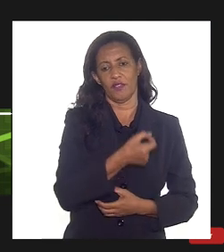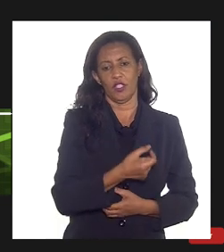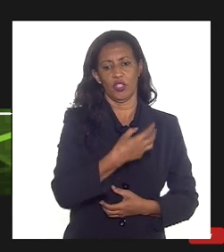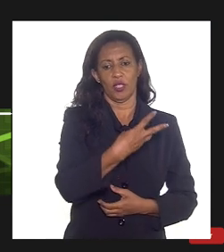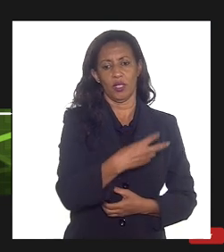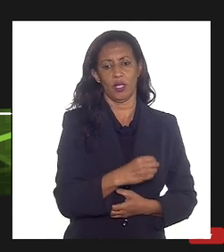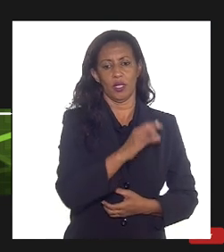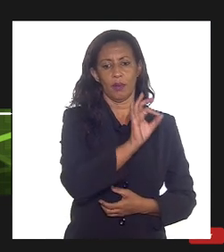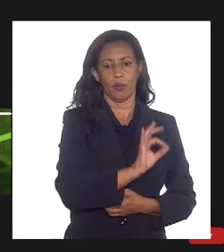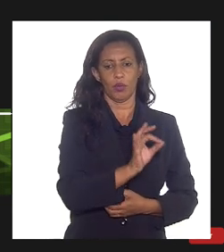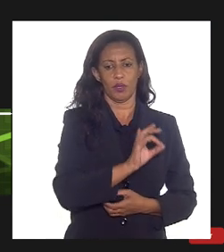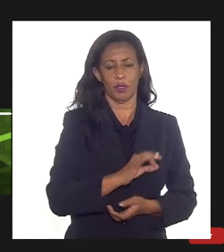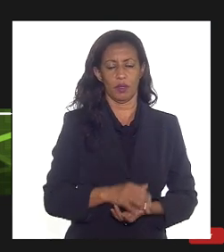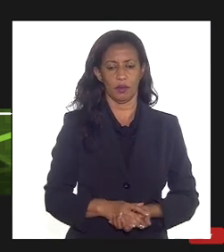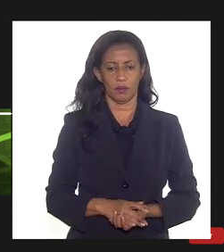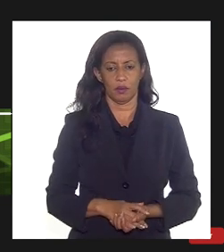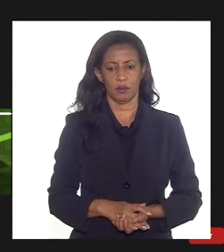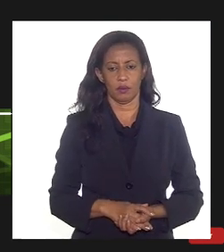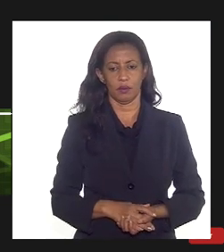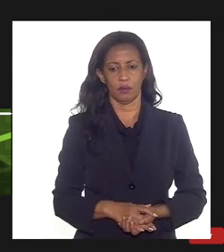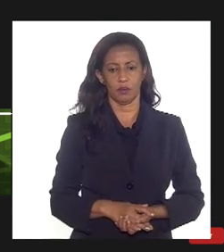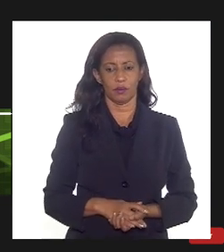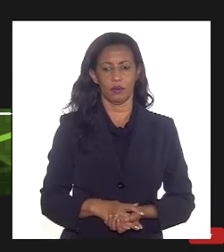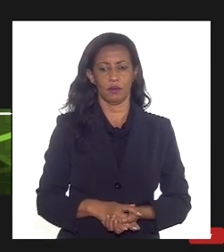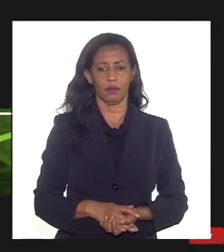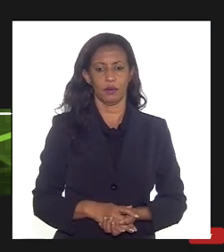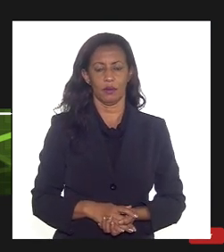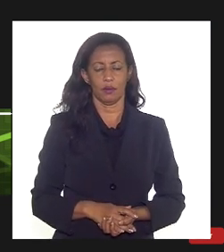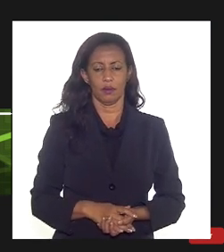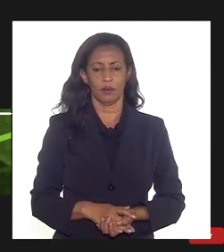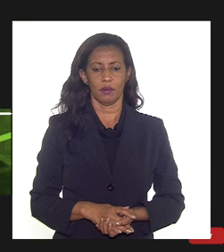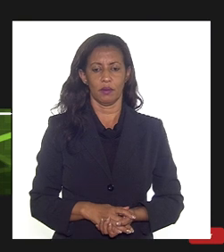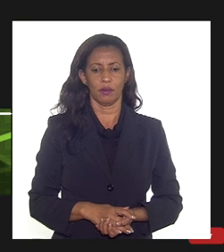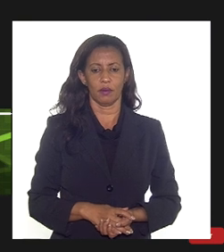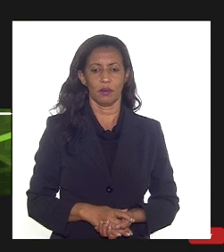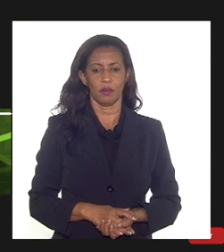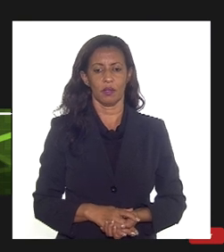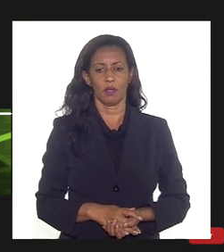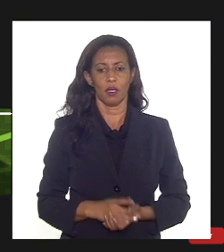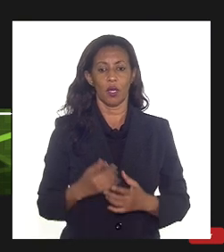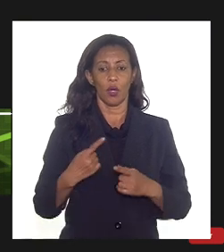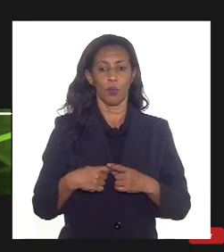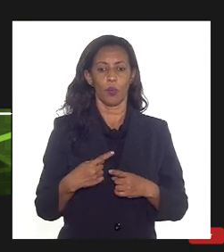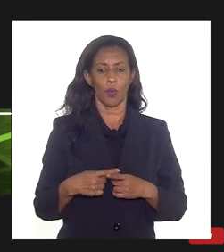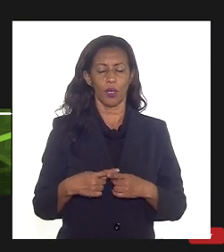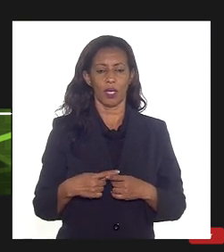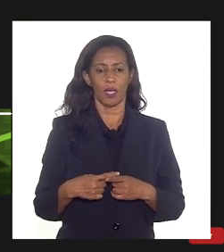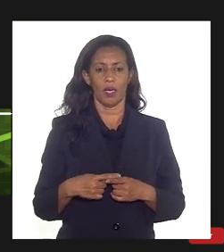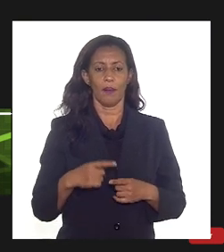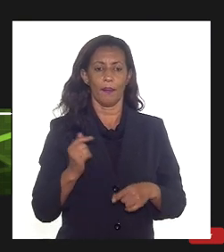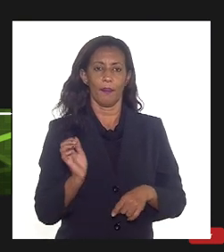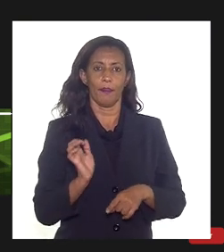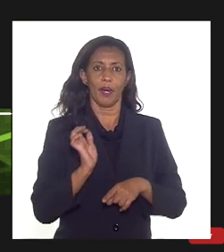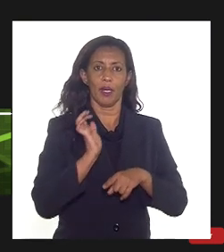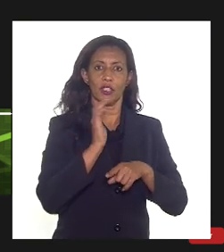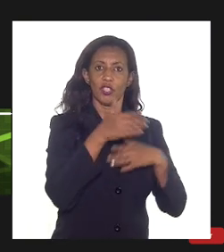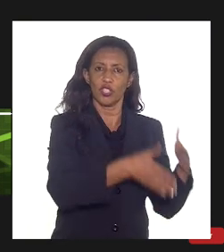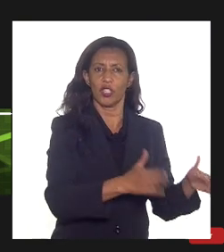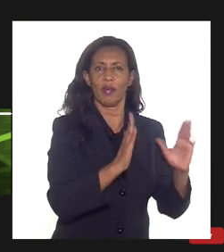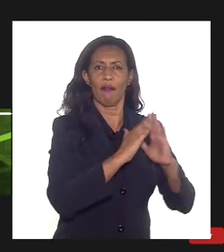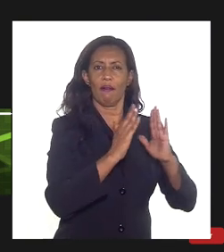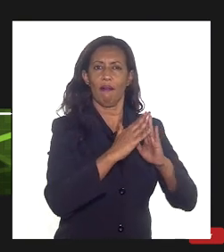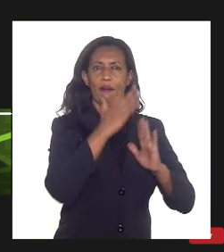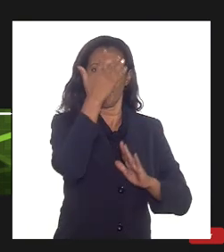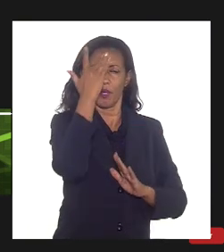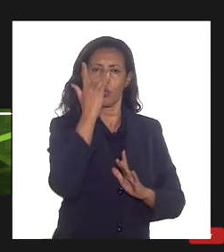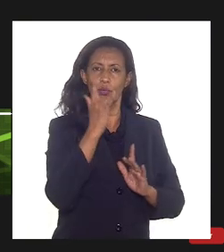% do preço final ou até menos por que isso? porque de fato para atender consumidores de menor porte menor escala você tem que ter